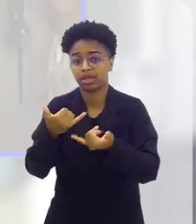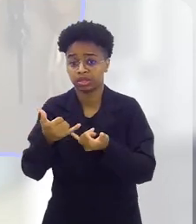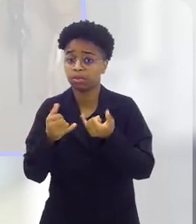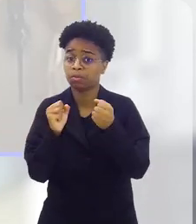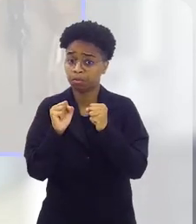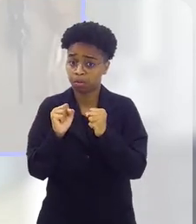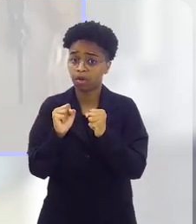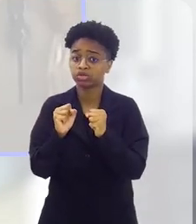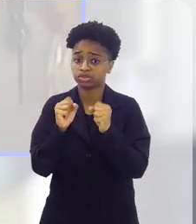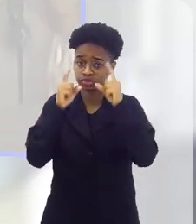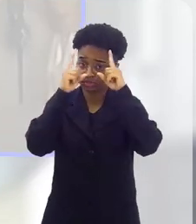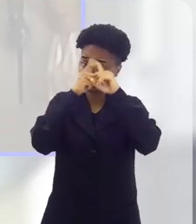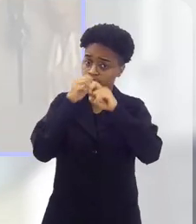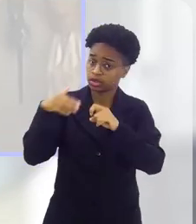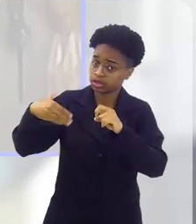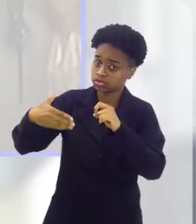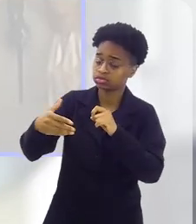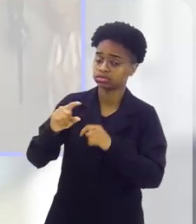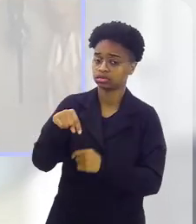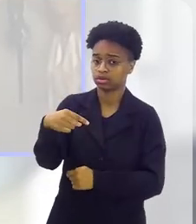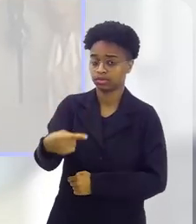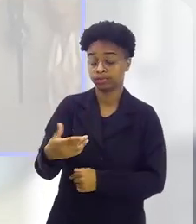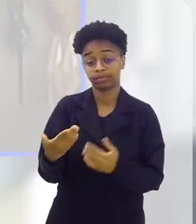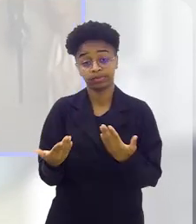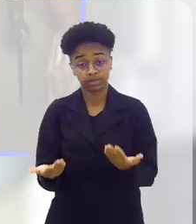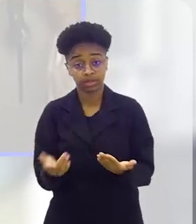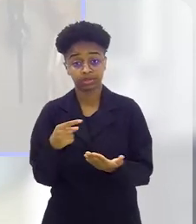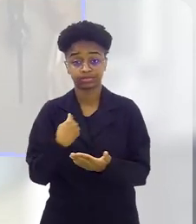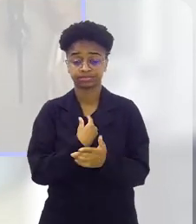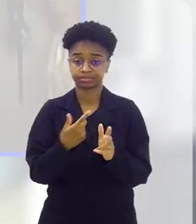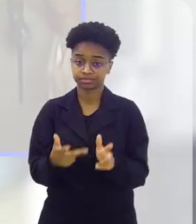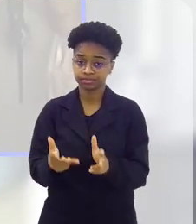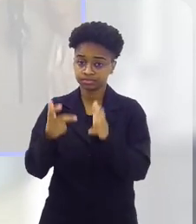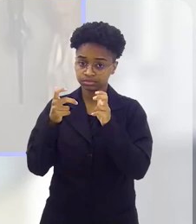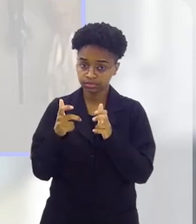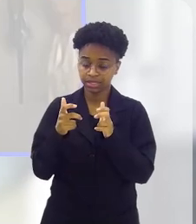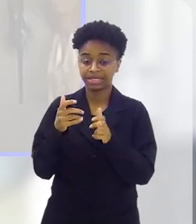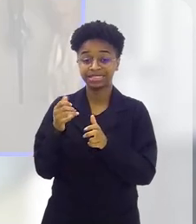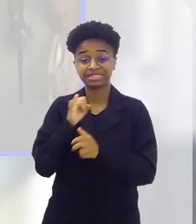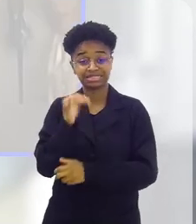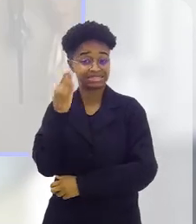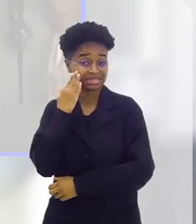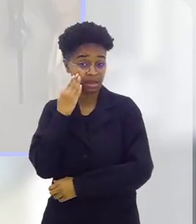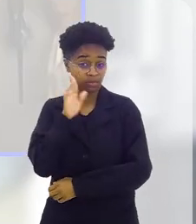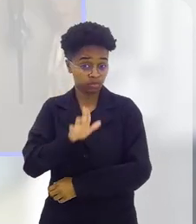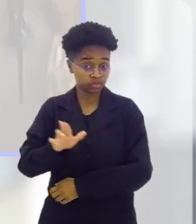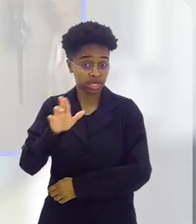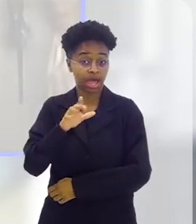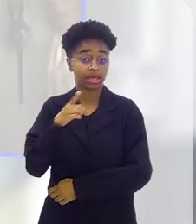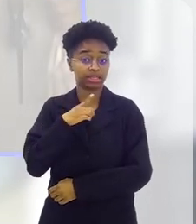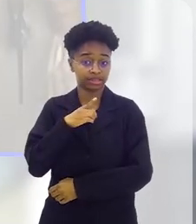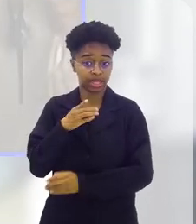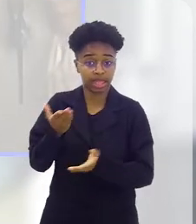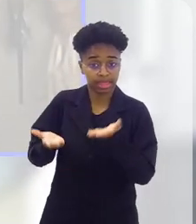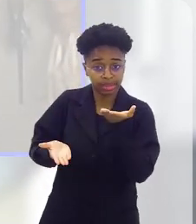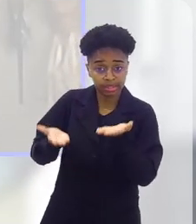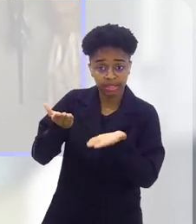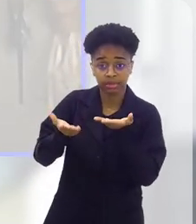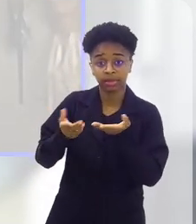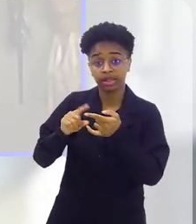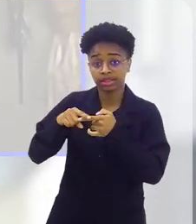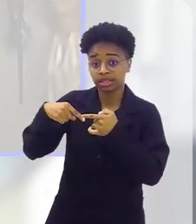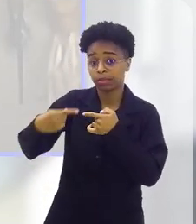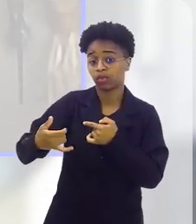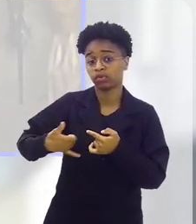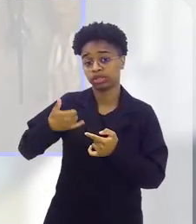brinquedo, isso tudo pode ficar comprometido, né? Então, a gente vê que saber usar com equilíbrio, depois